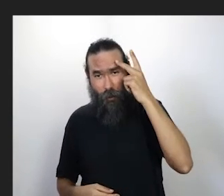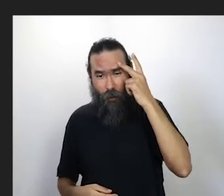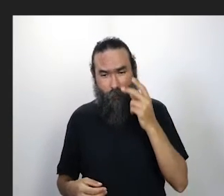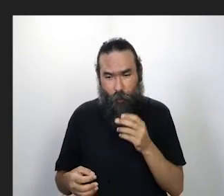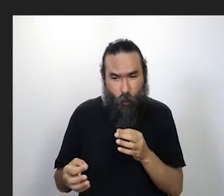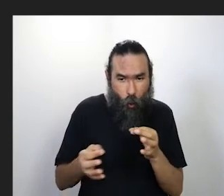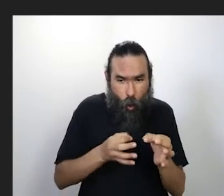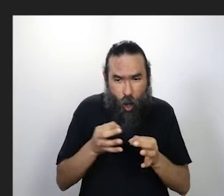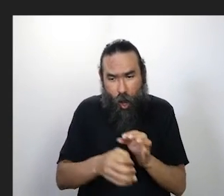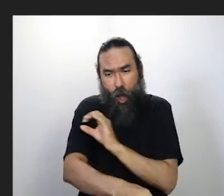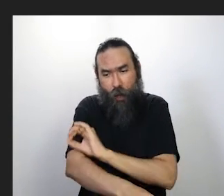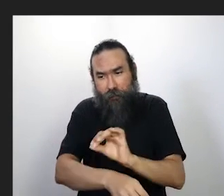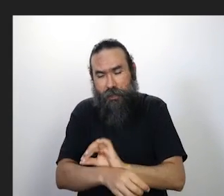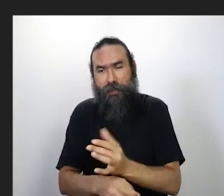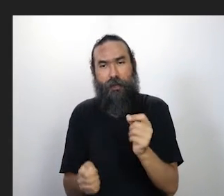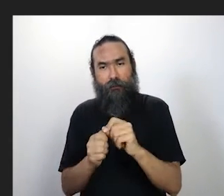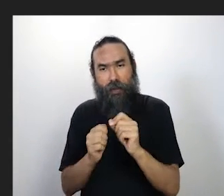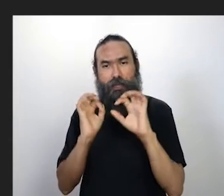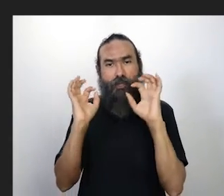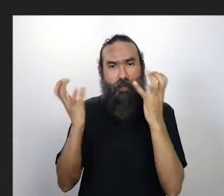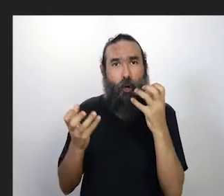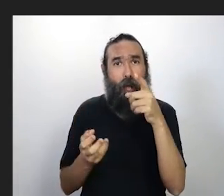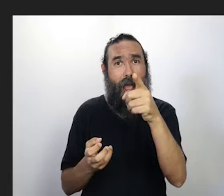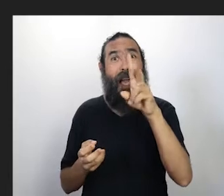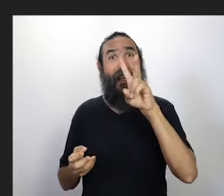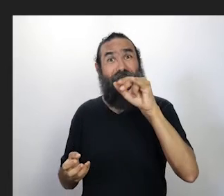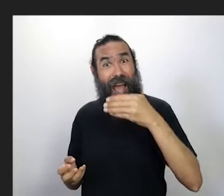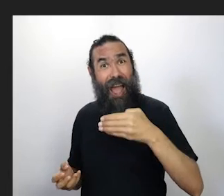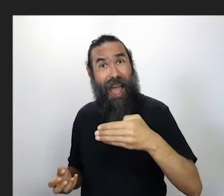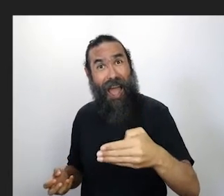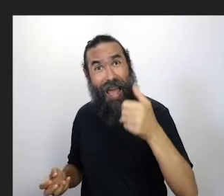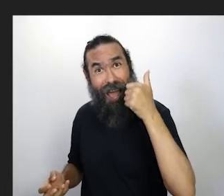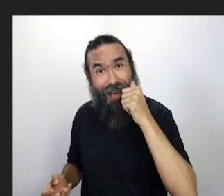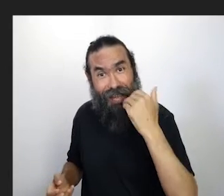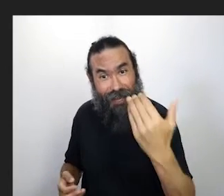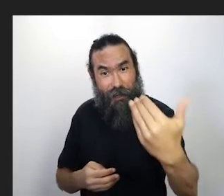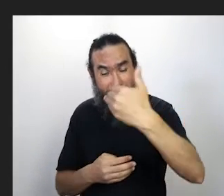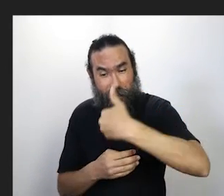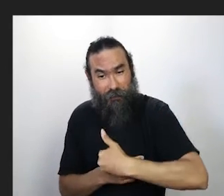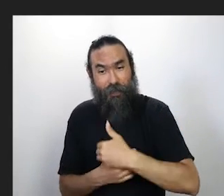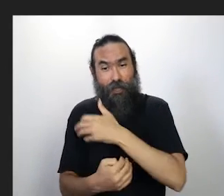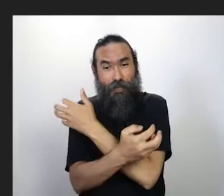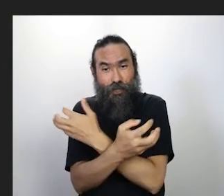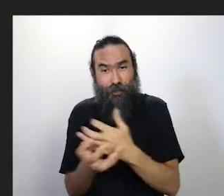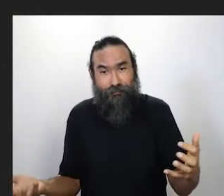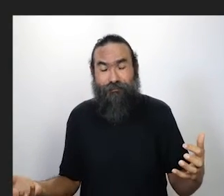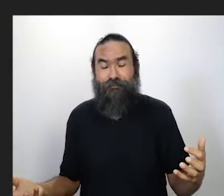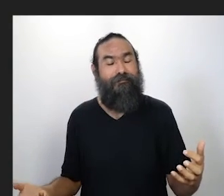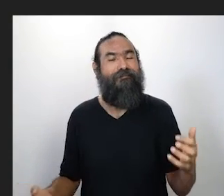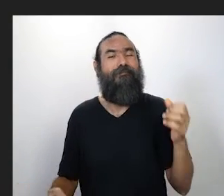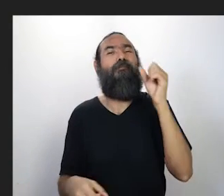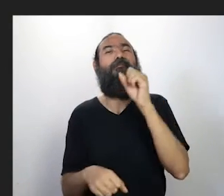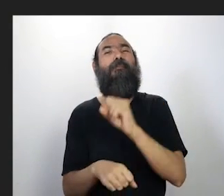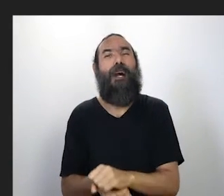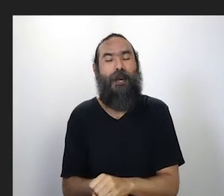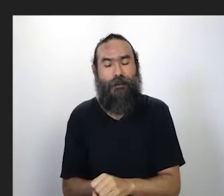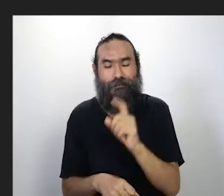faz shows e tal e ela estava vindo, assim, na semana seguinte, paralisou e ela ia vir na semana seguinte e eu tive